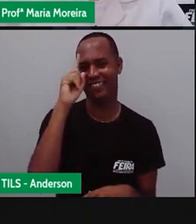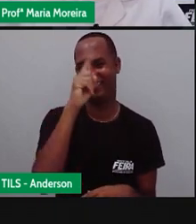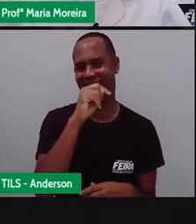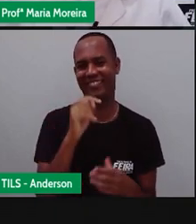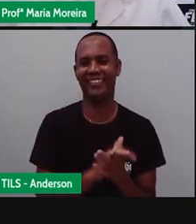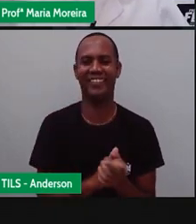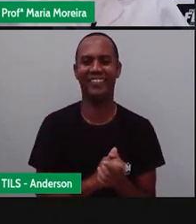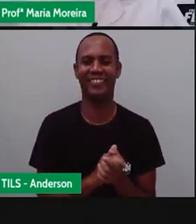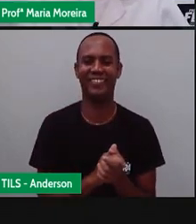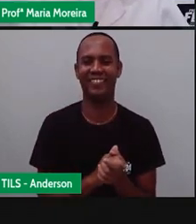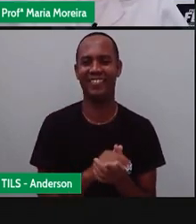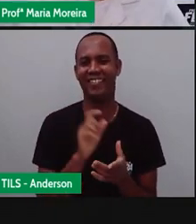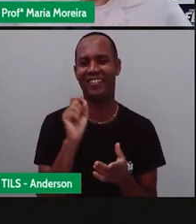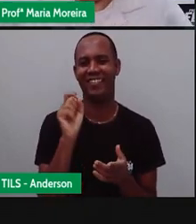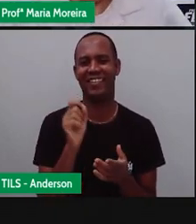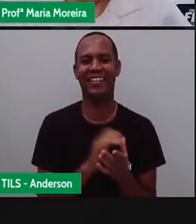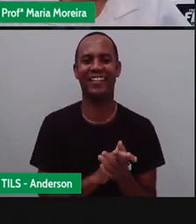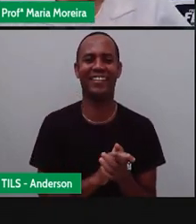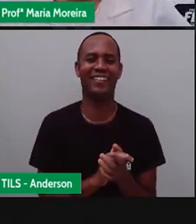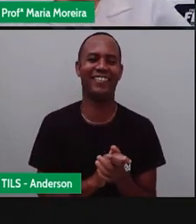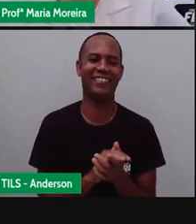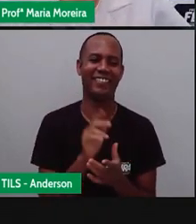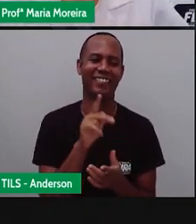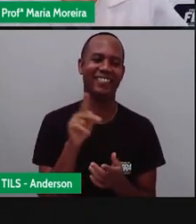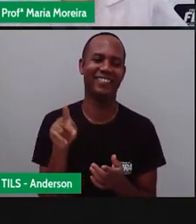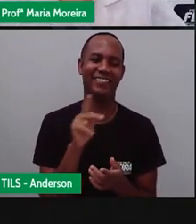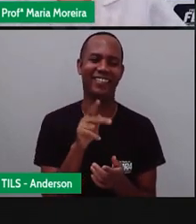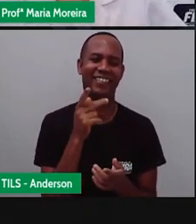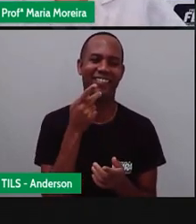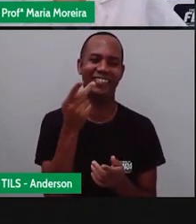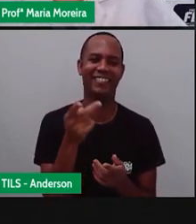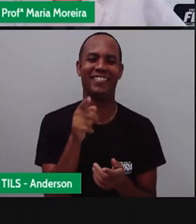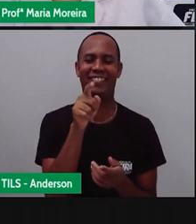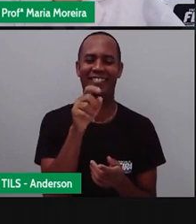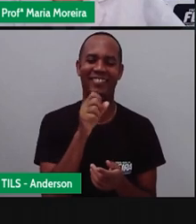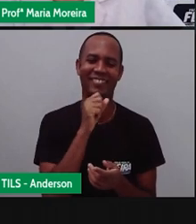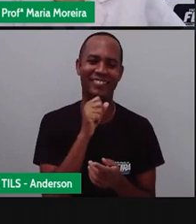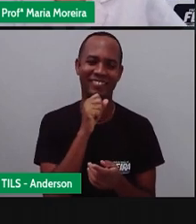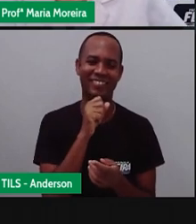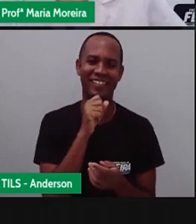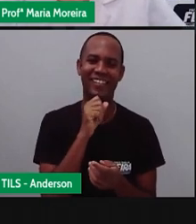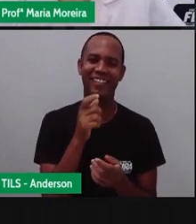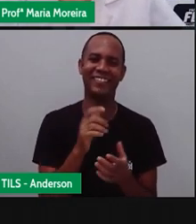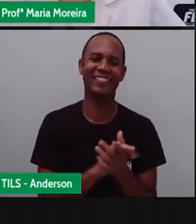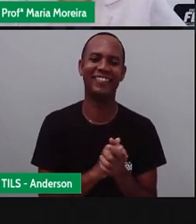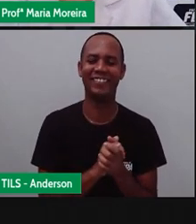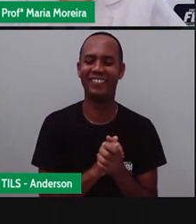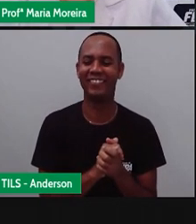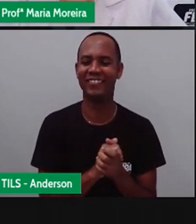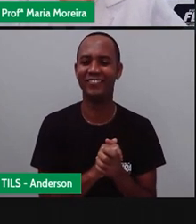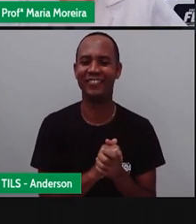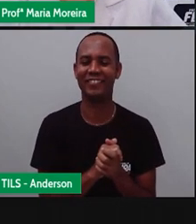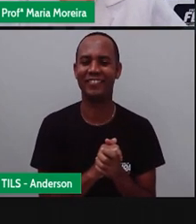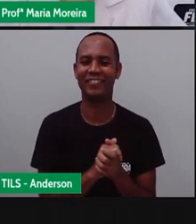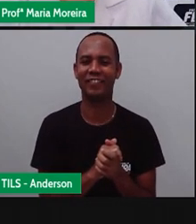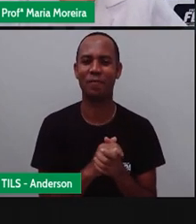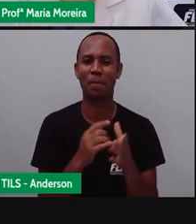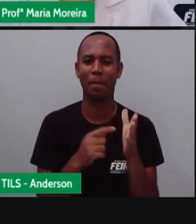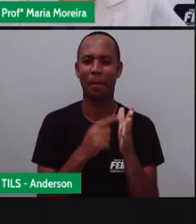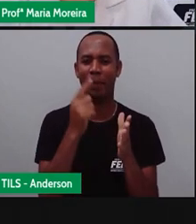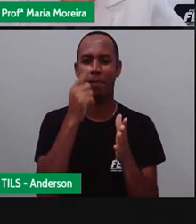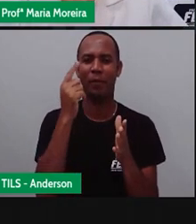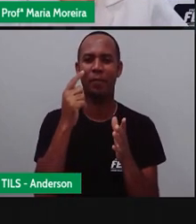não sou. E ainda sou chamada de velha. Mas tudo bem. A vida é assim. Vamos lá. A primeira